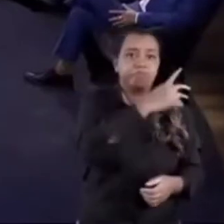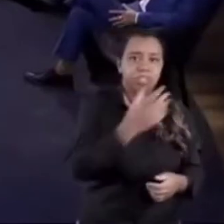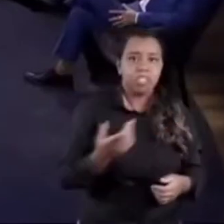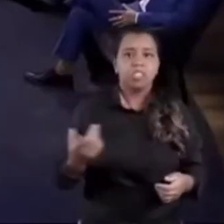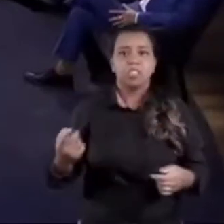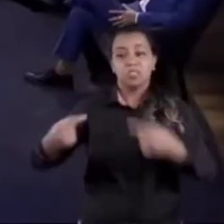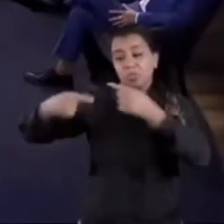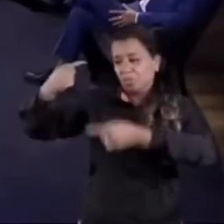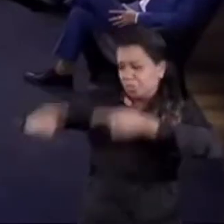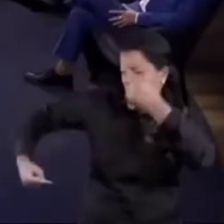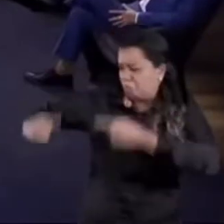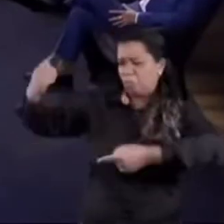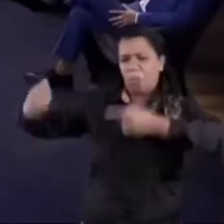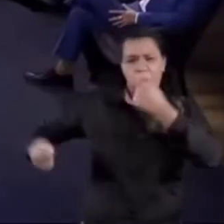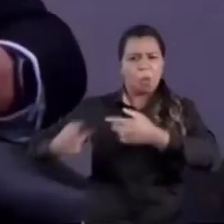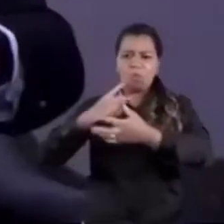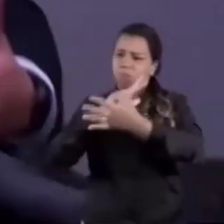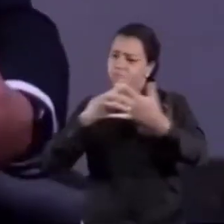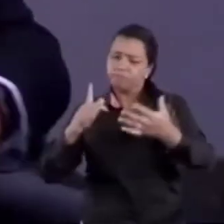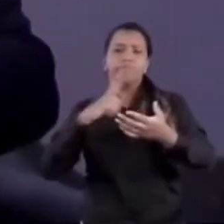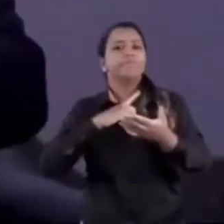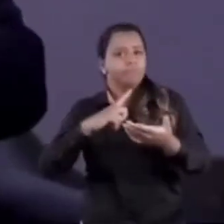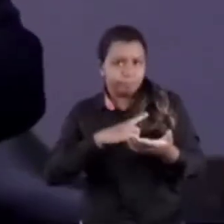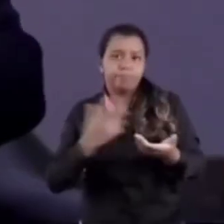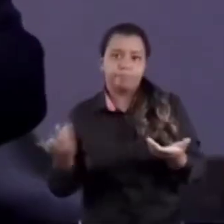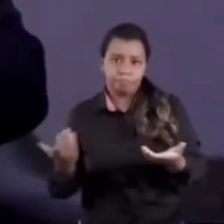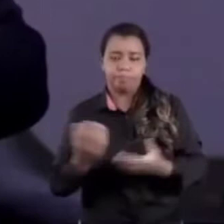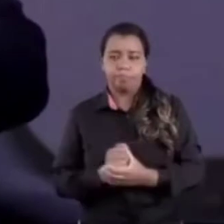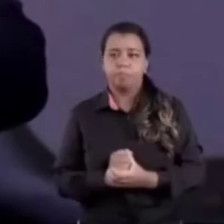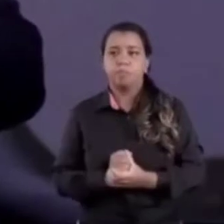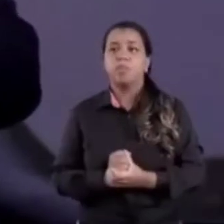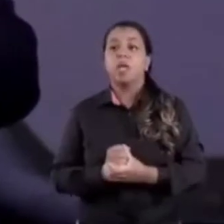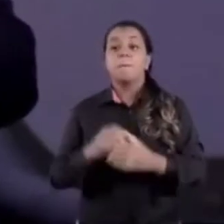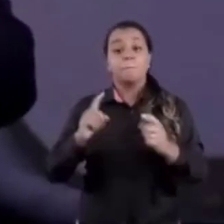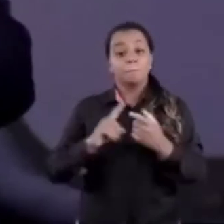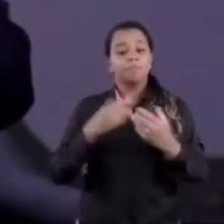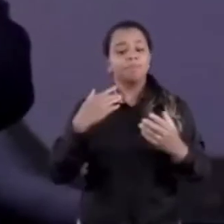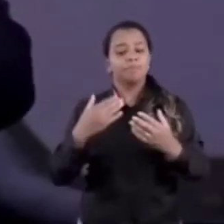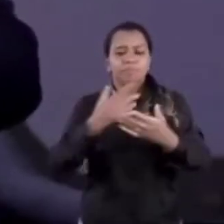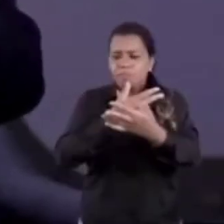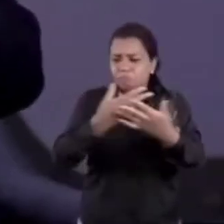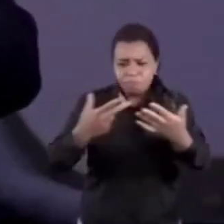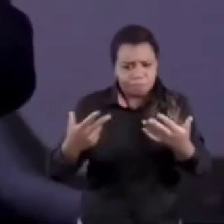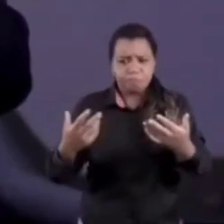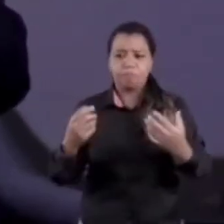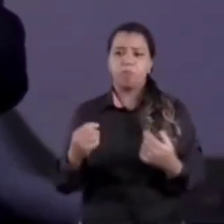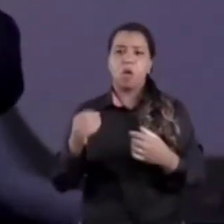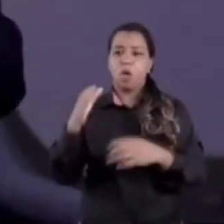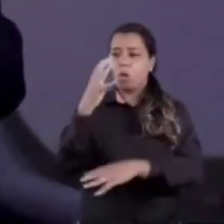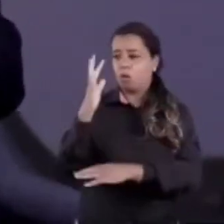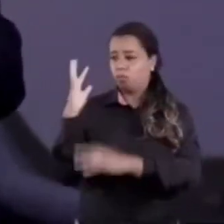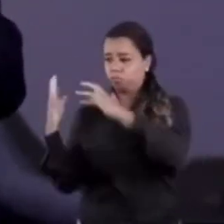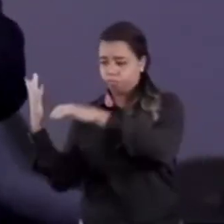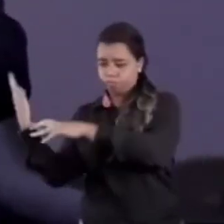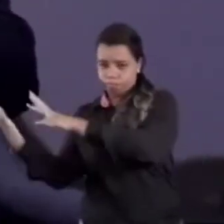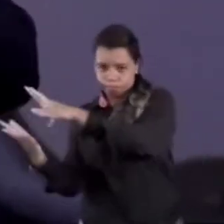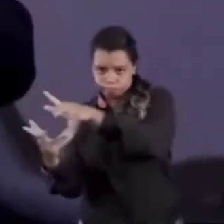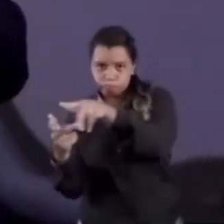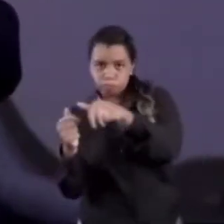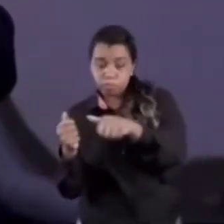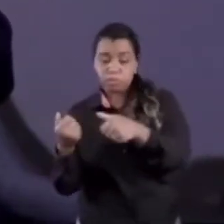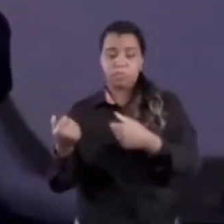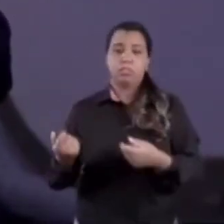nós estamos colocando nesse projeto, que vai mitigar o risco de demanda, vai mitigar o risco ambiental, vai mitigar os riscos de